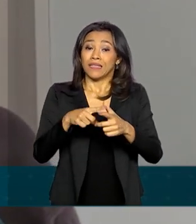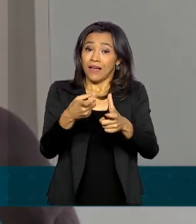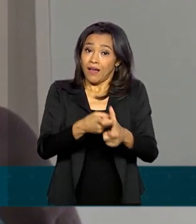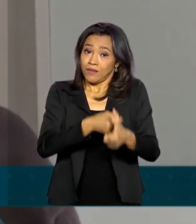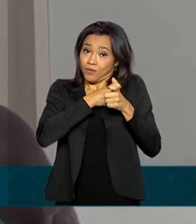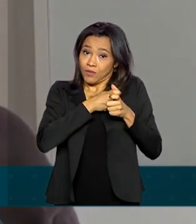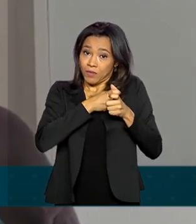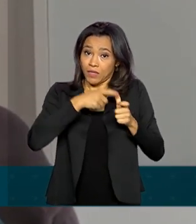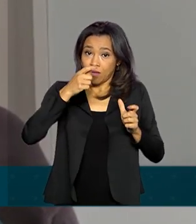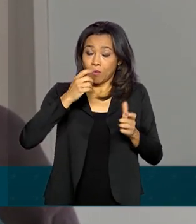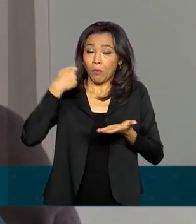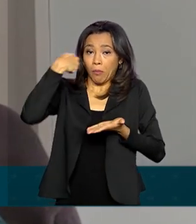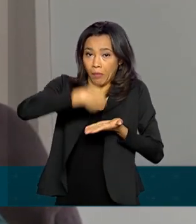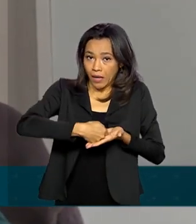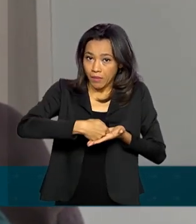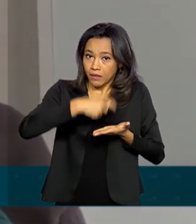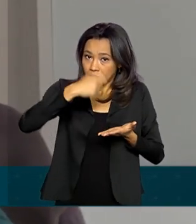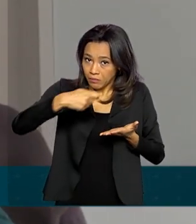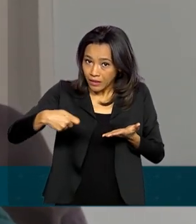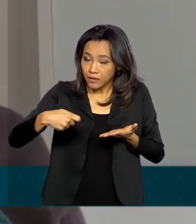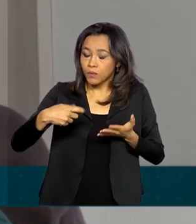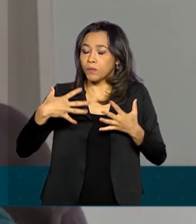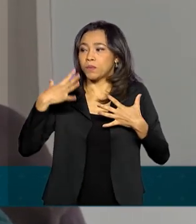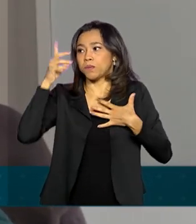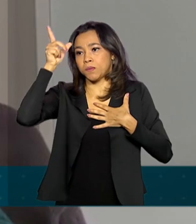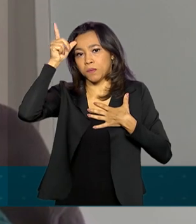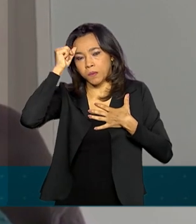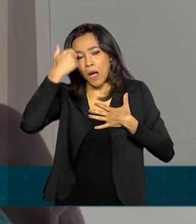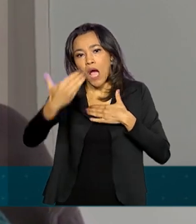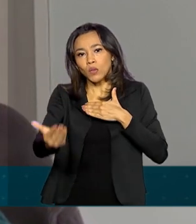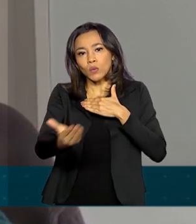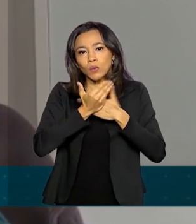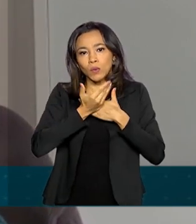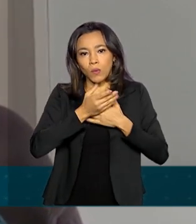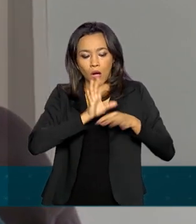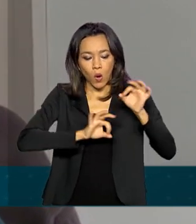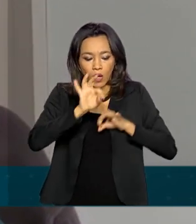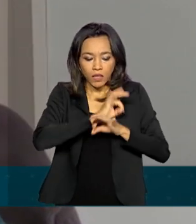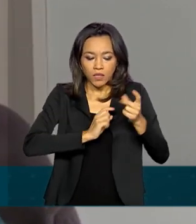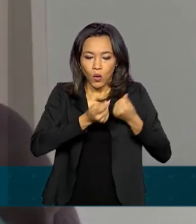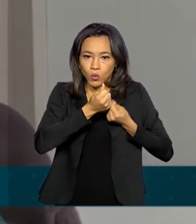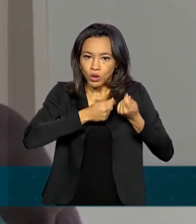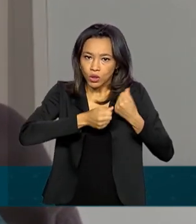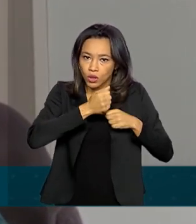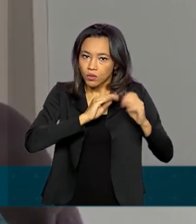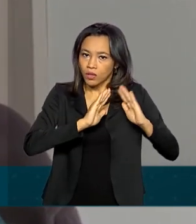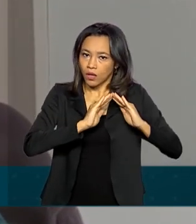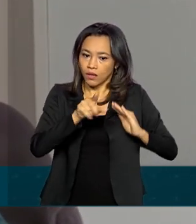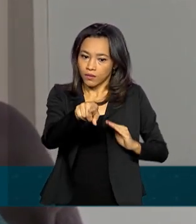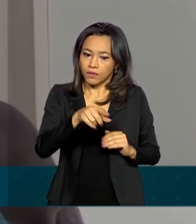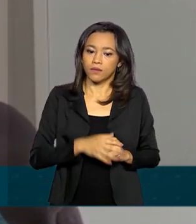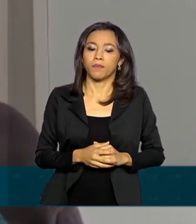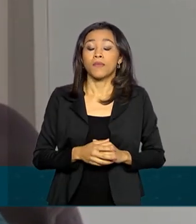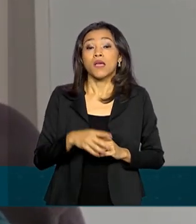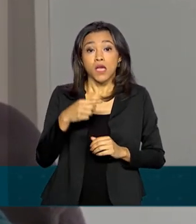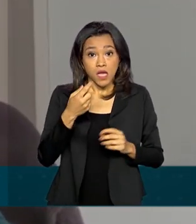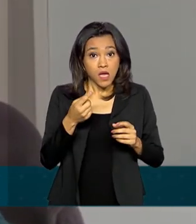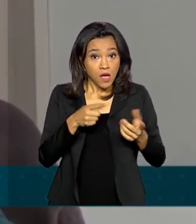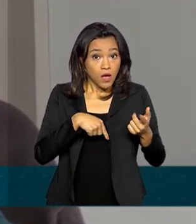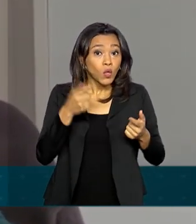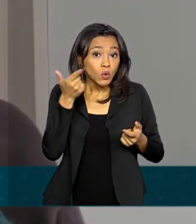prestações da Caixa ajudou a equilibrar as contas da casa. A suspensão desse pagamento a gente conseguiu